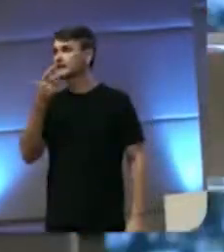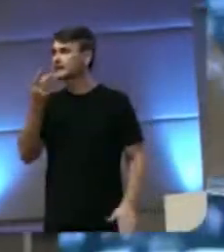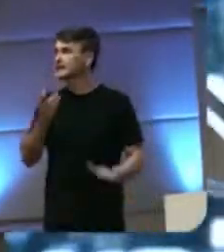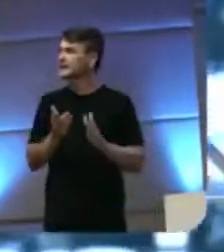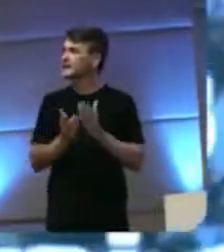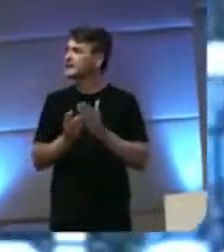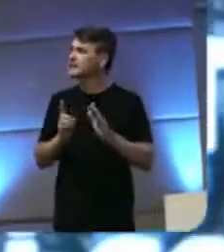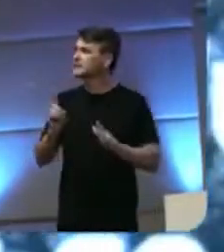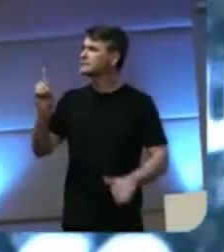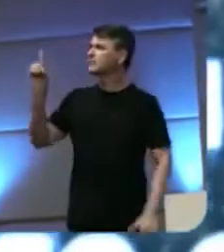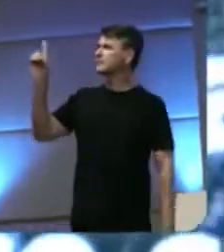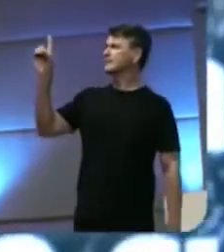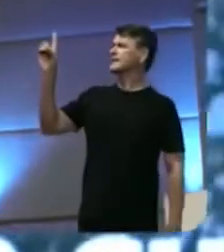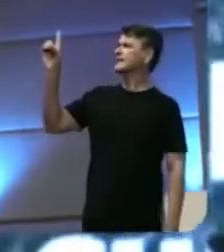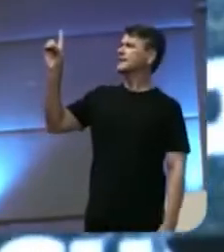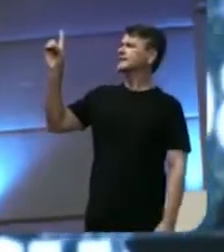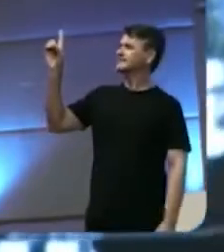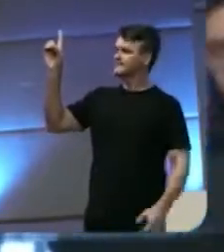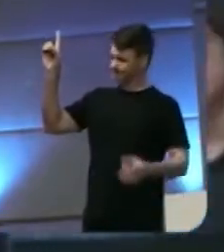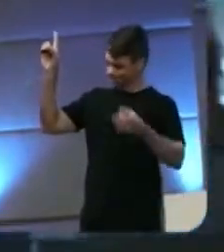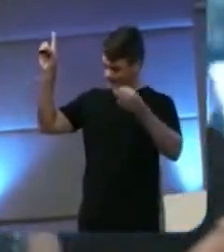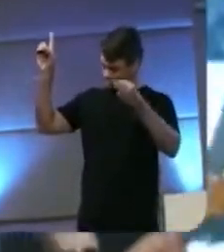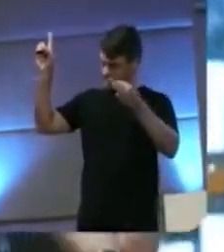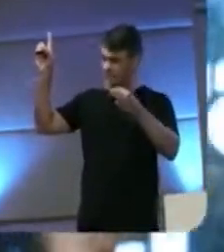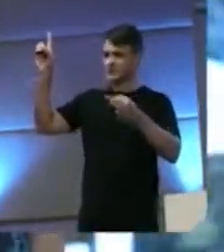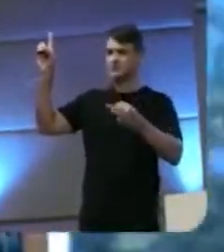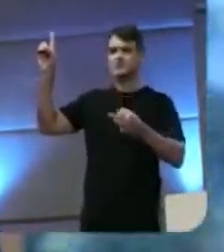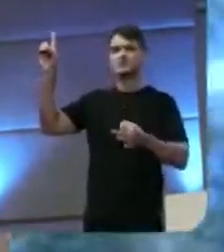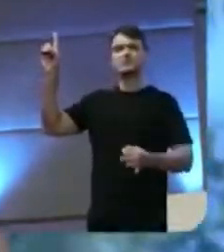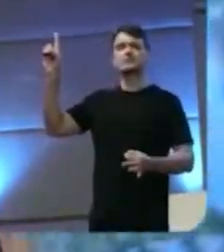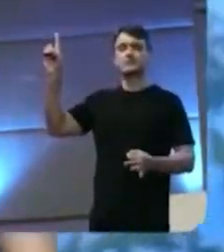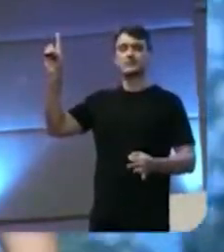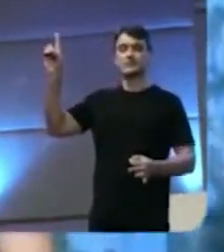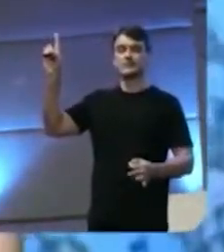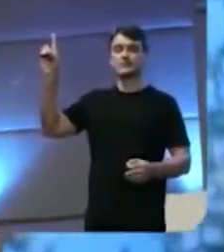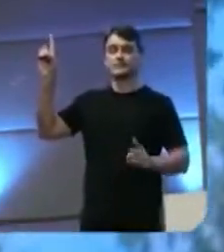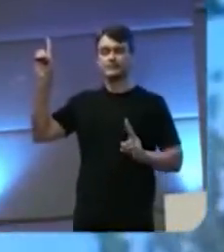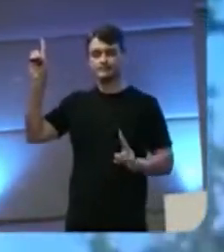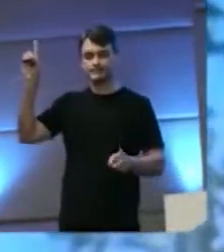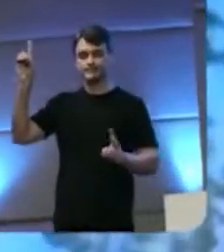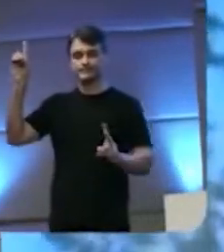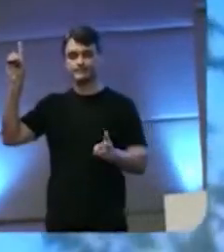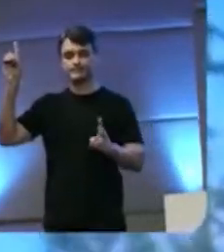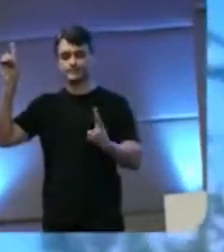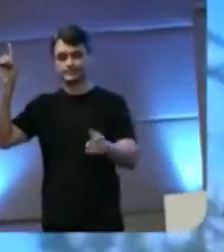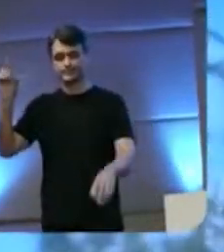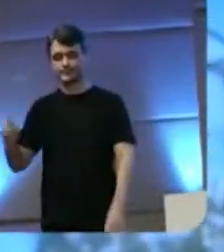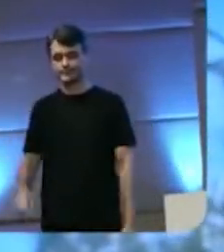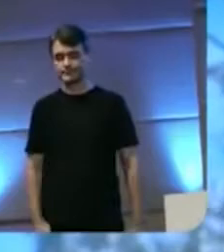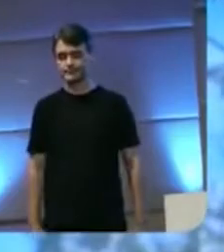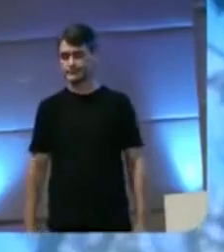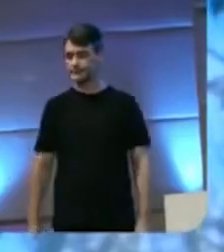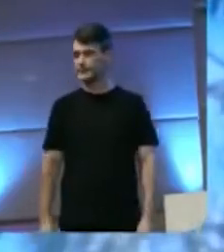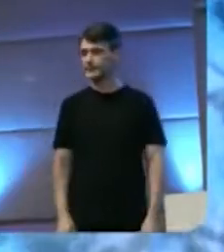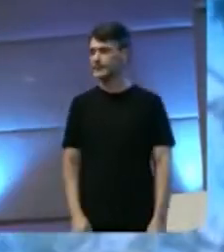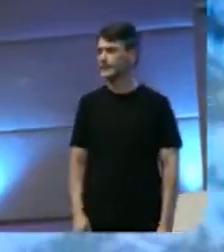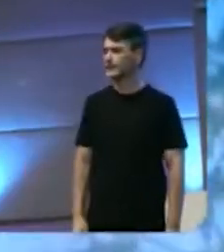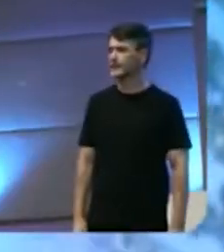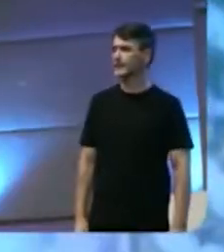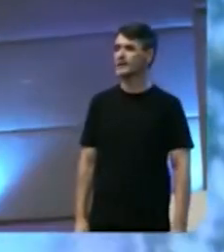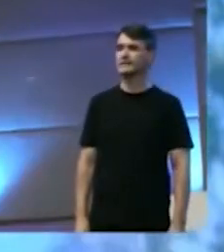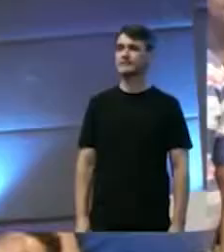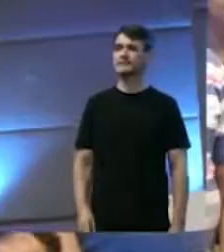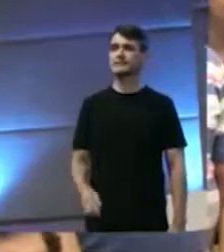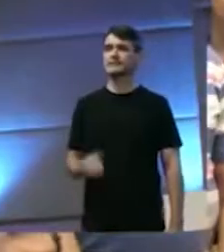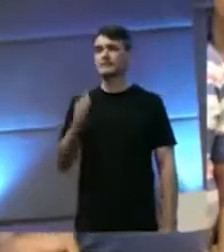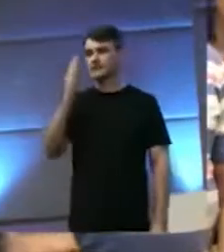palavra vai se cumprir Sei que os teus olhos, eu quero ouvir você cantar Cante bem alto, diga